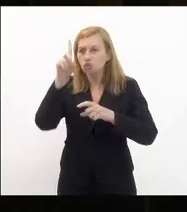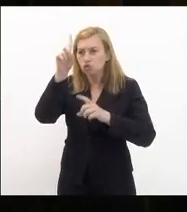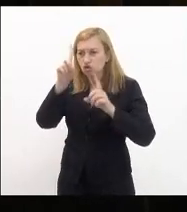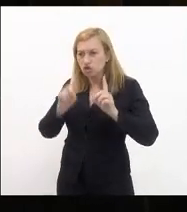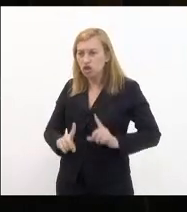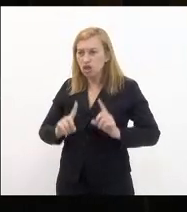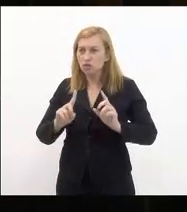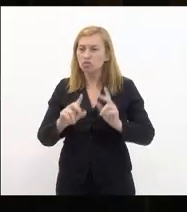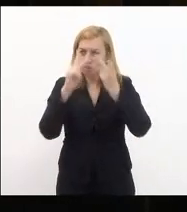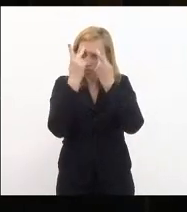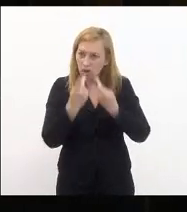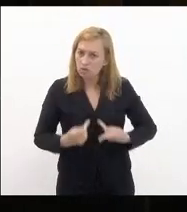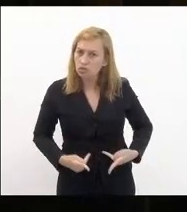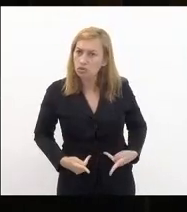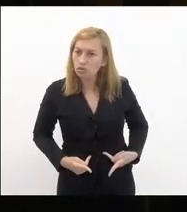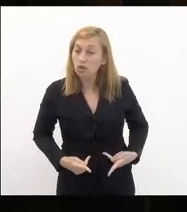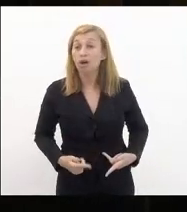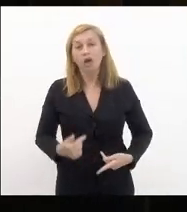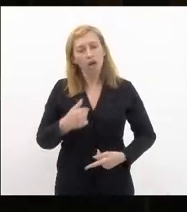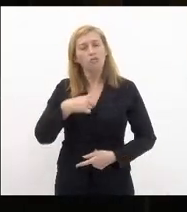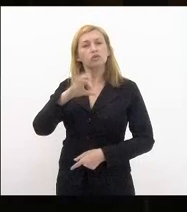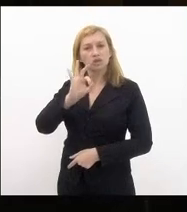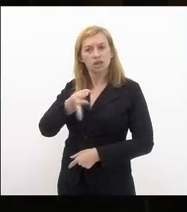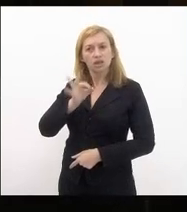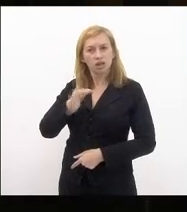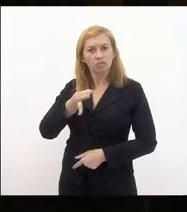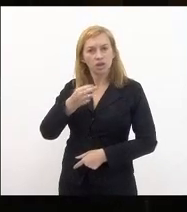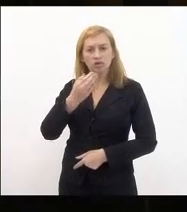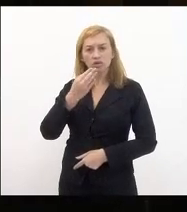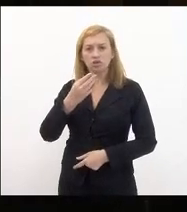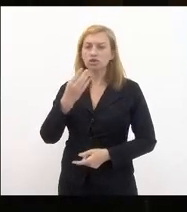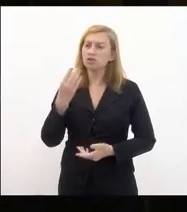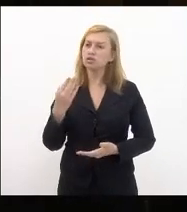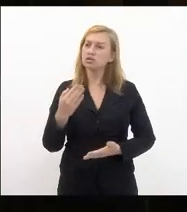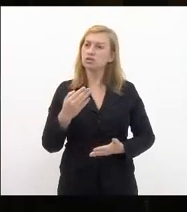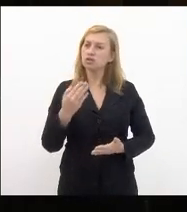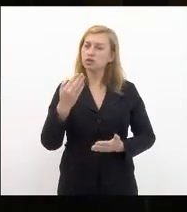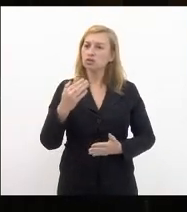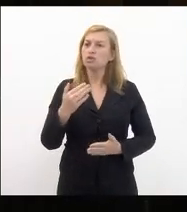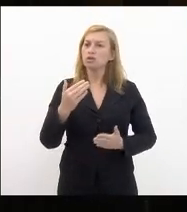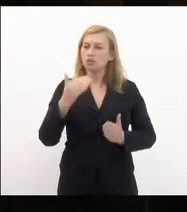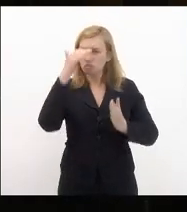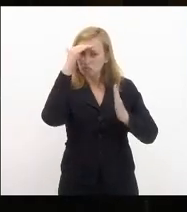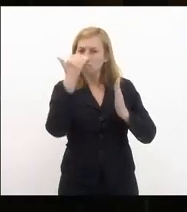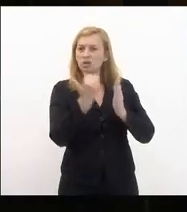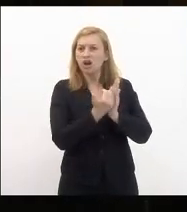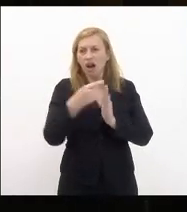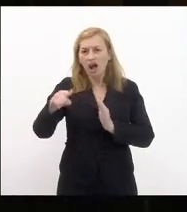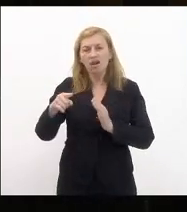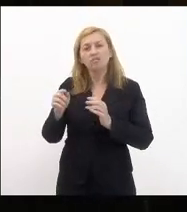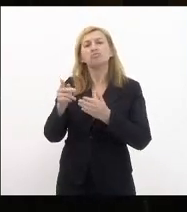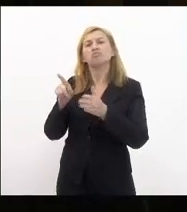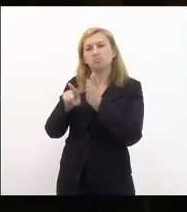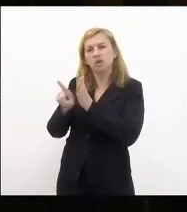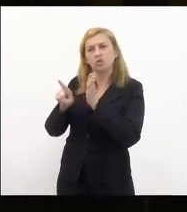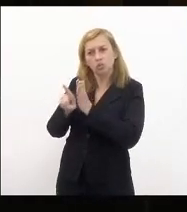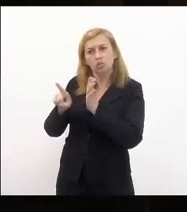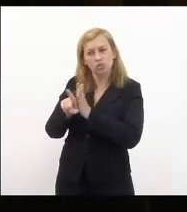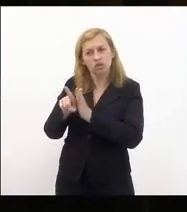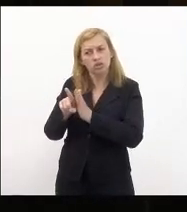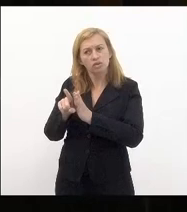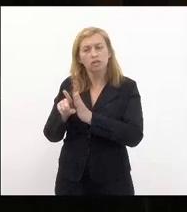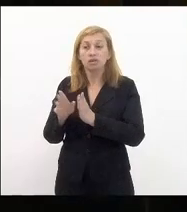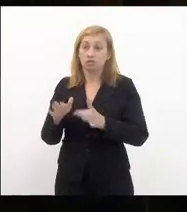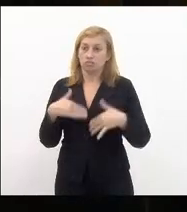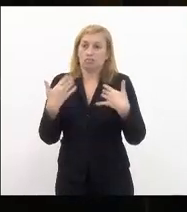e eu obviamente cumpri o meu papel na sabatina e fiz alguns questionamentos para